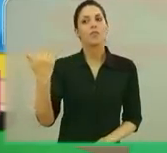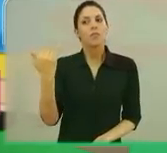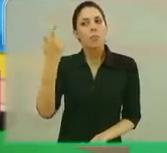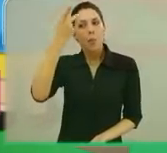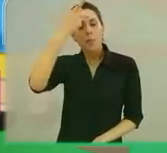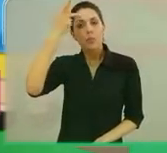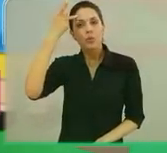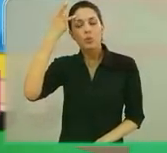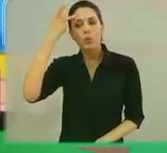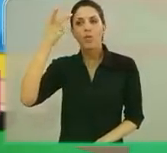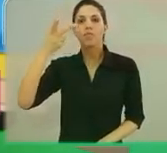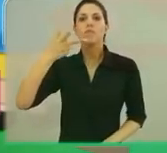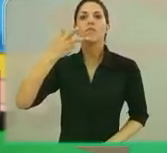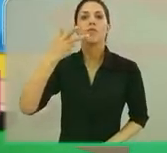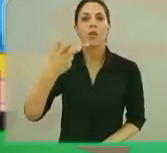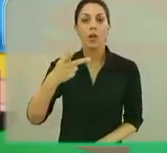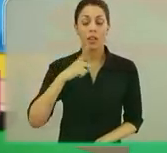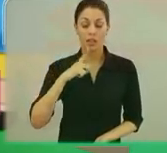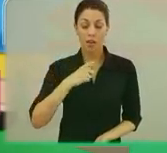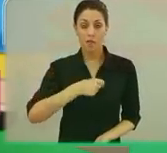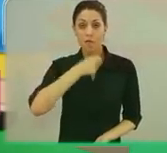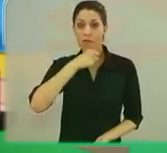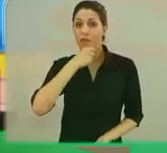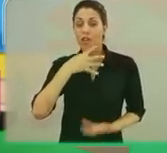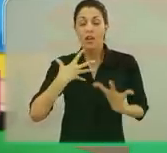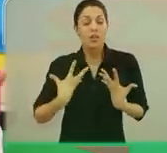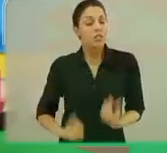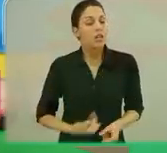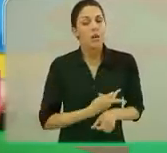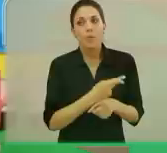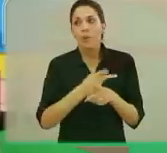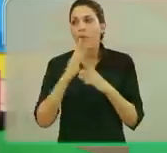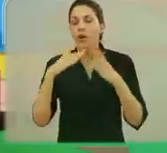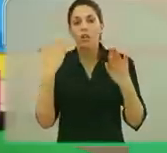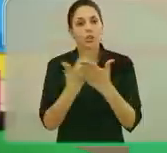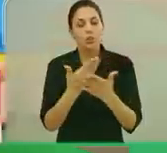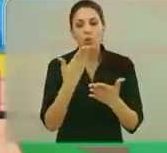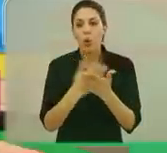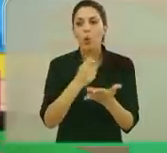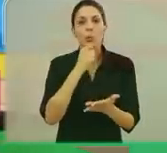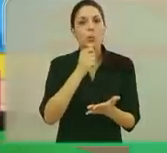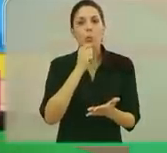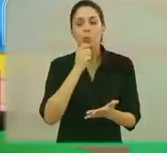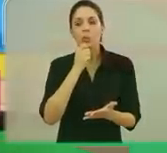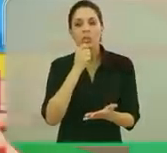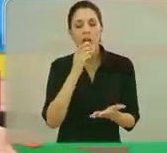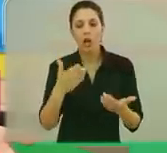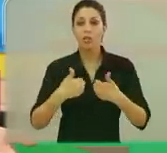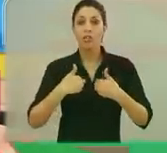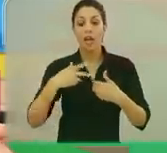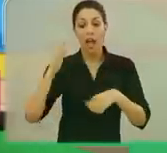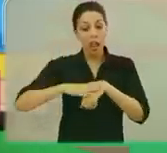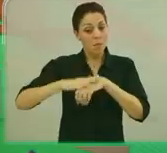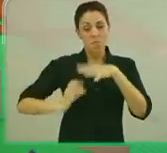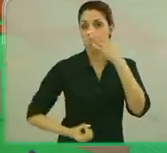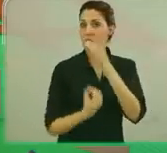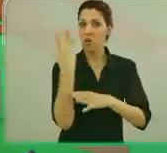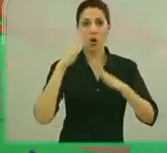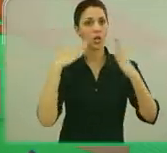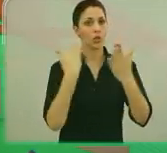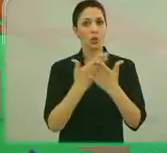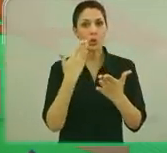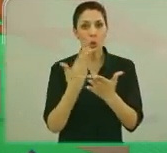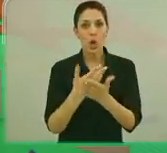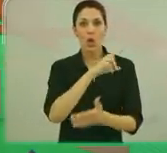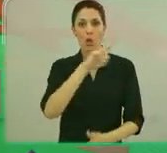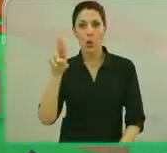mediadora de uma criança autista falar que tinha uma avó que estava cansada de procurar uma escola, e acabou fundando a própria escola, se chamava de divertimento. Aí eu